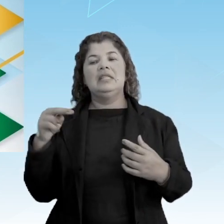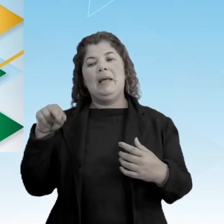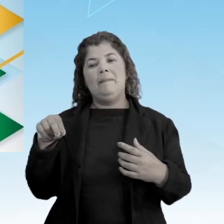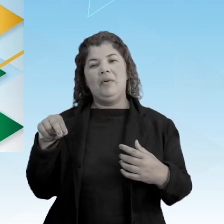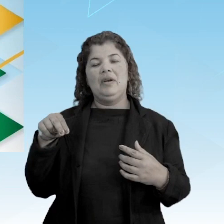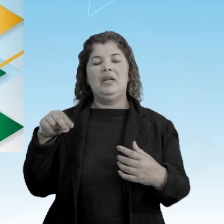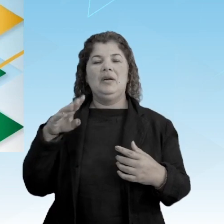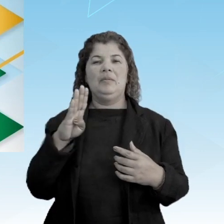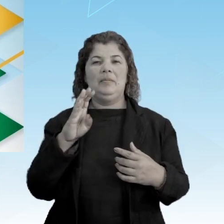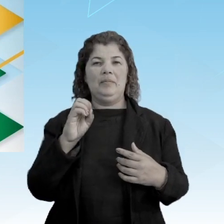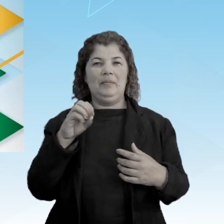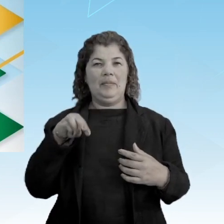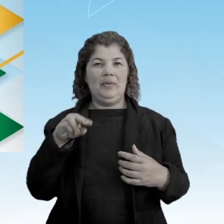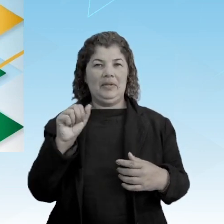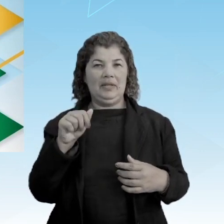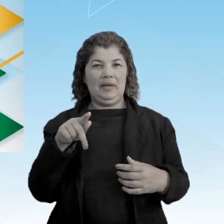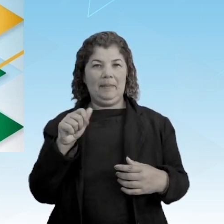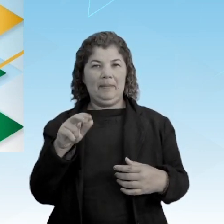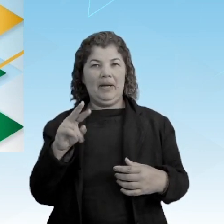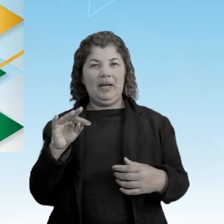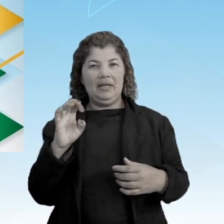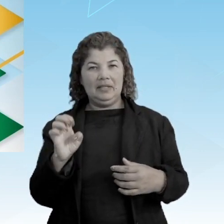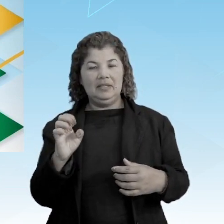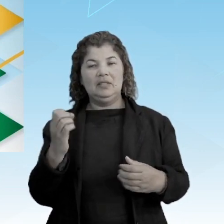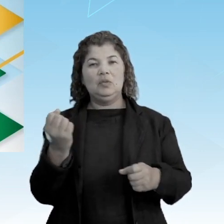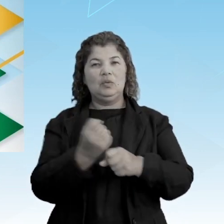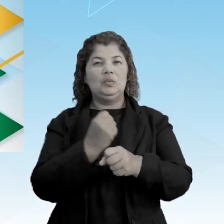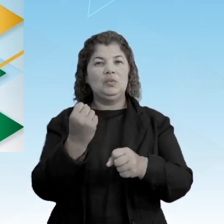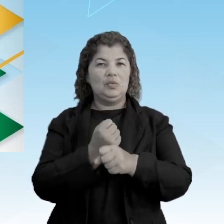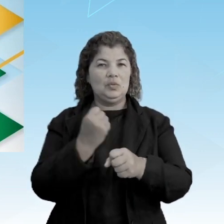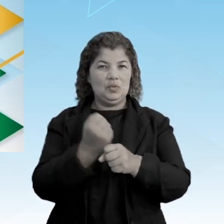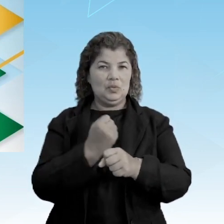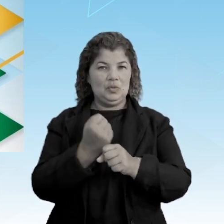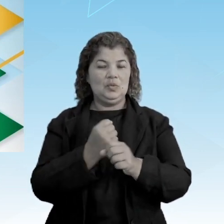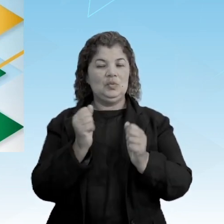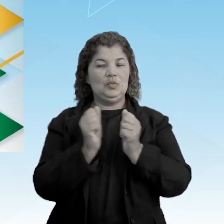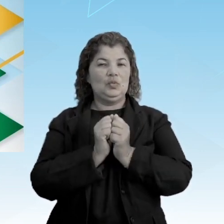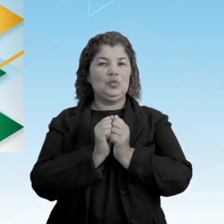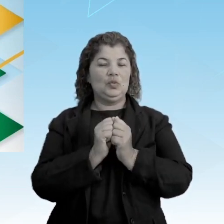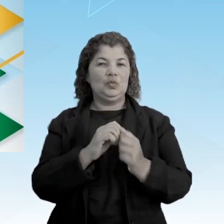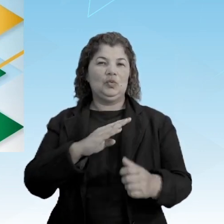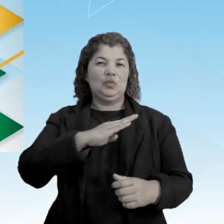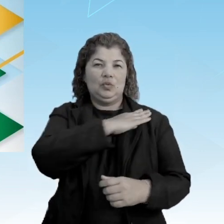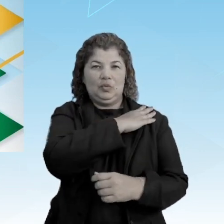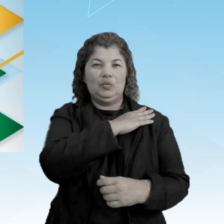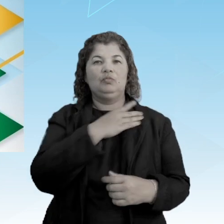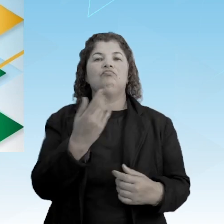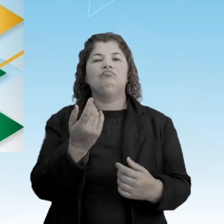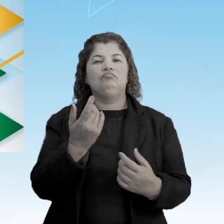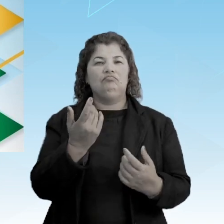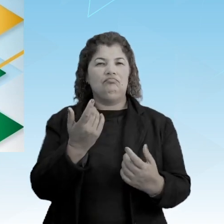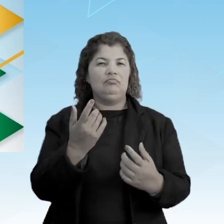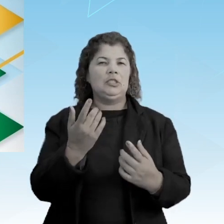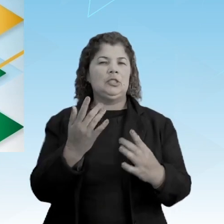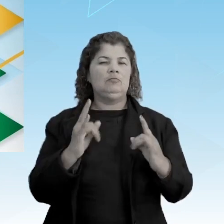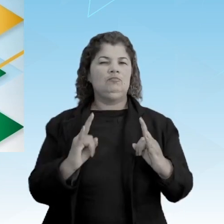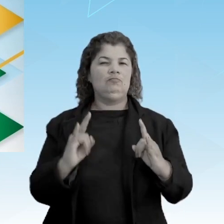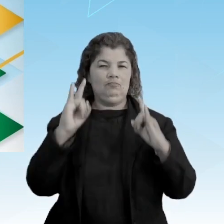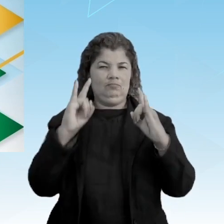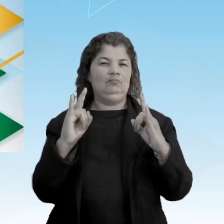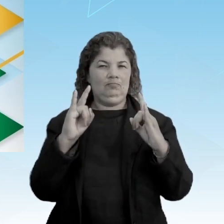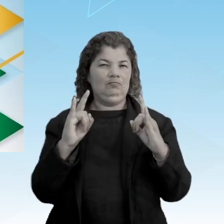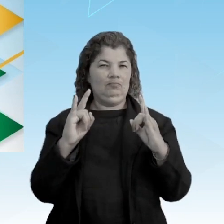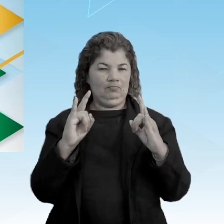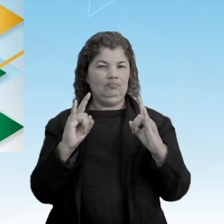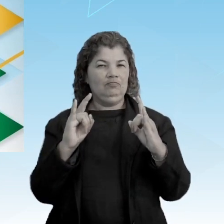Bonaparte, construiu com seus soldados um grande império, não isso? Sabe-se que